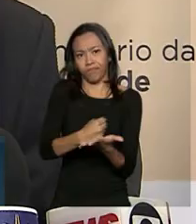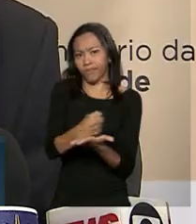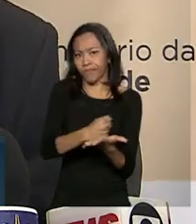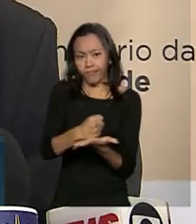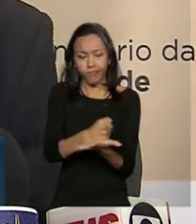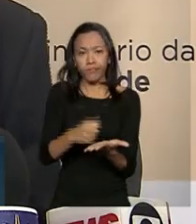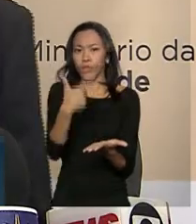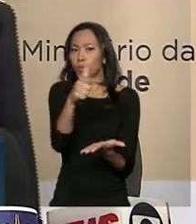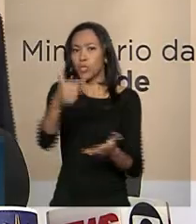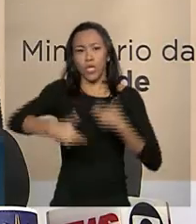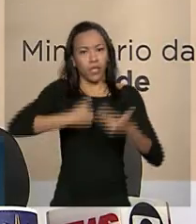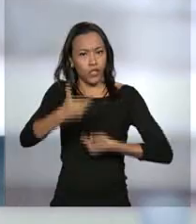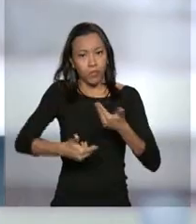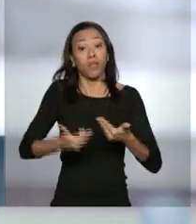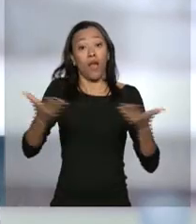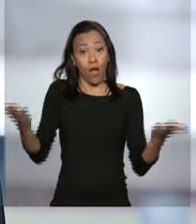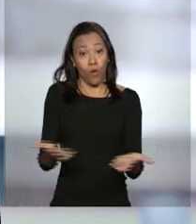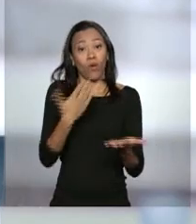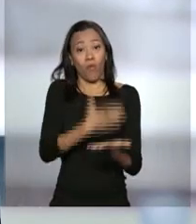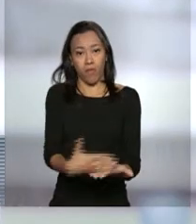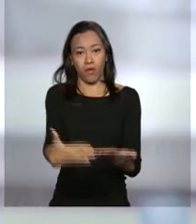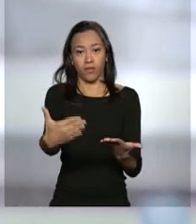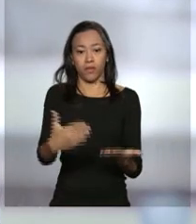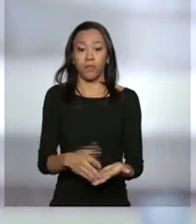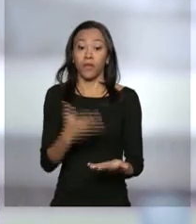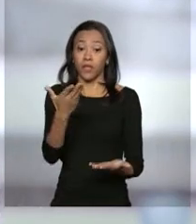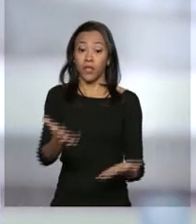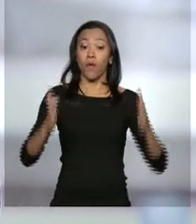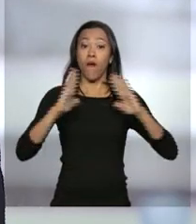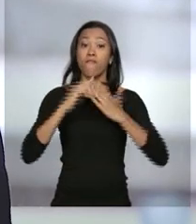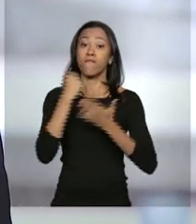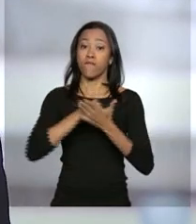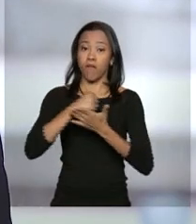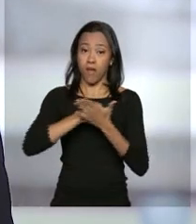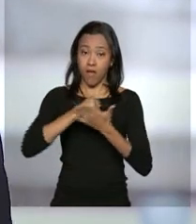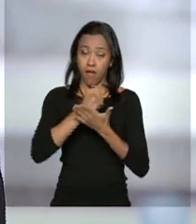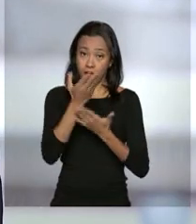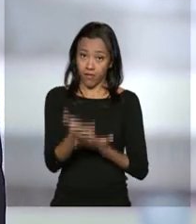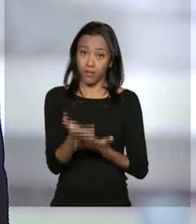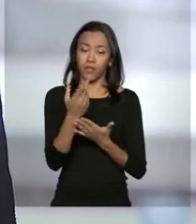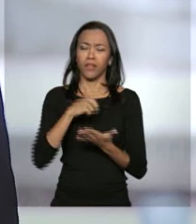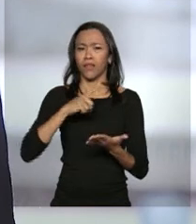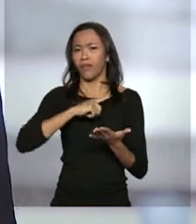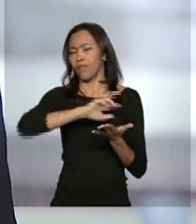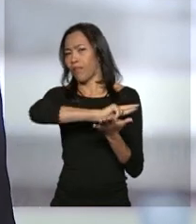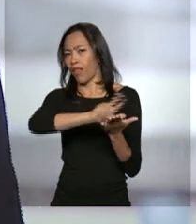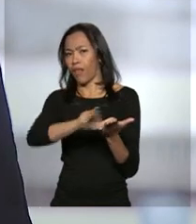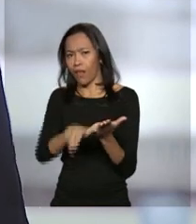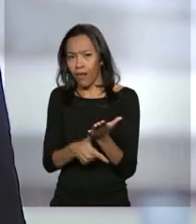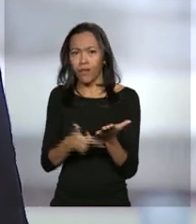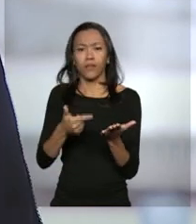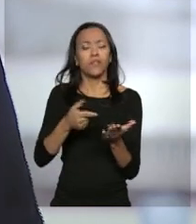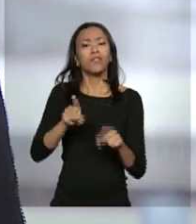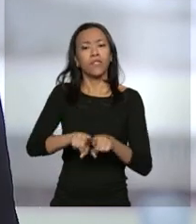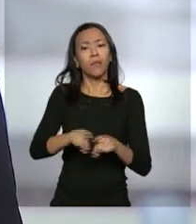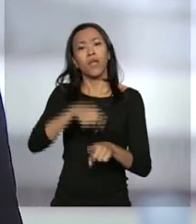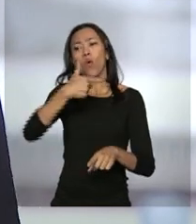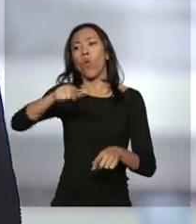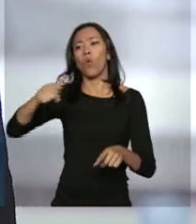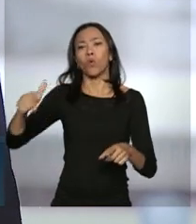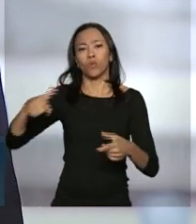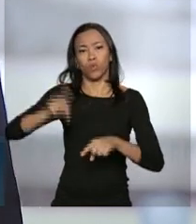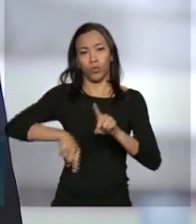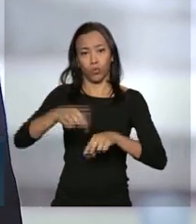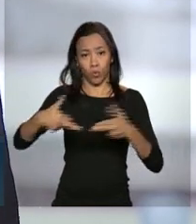tinham atendimento contínuo passam a ter. O Farmácia Popular conta com 112 itens entre medicação e outros produtos de saúde